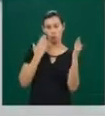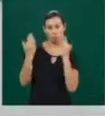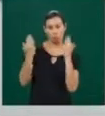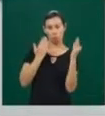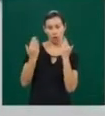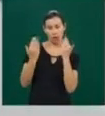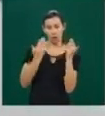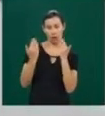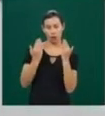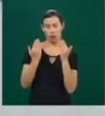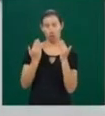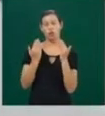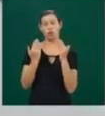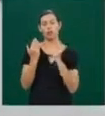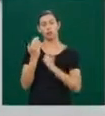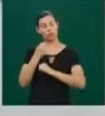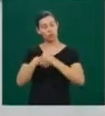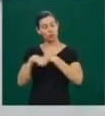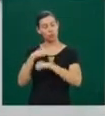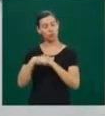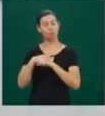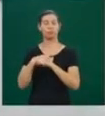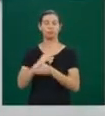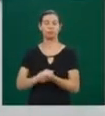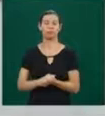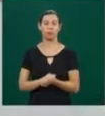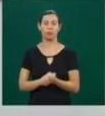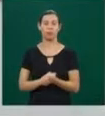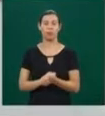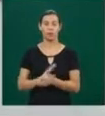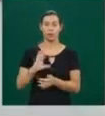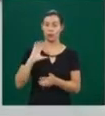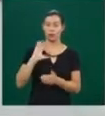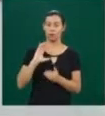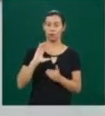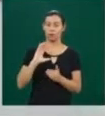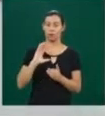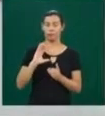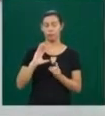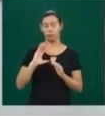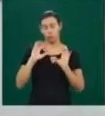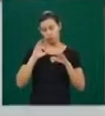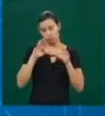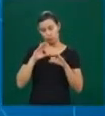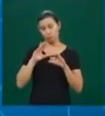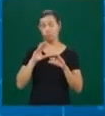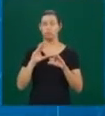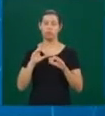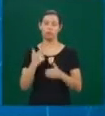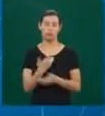esse período de seca. E ainda não tem previsão de chuva. É o que você vai ver agora no mapa.